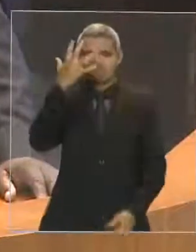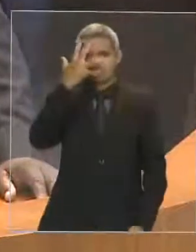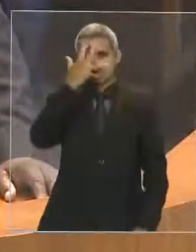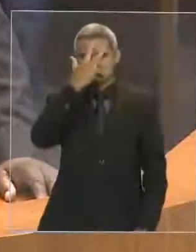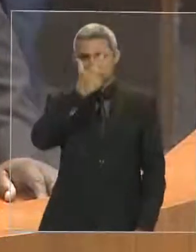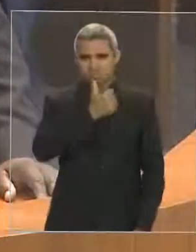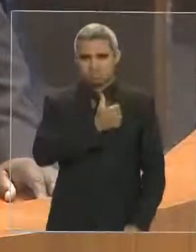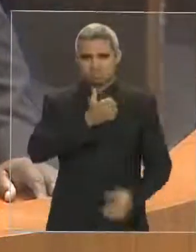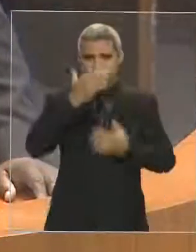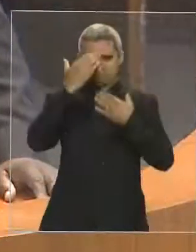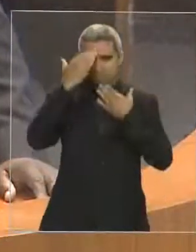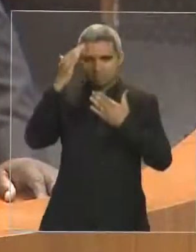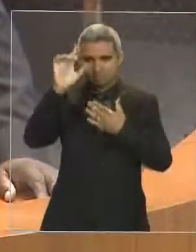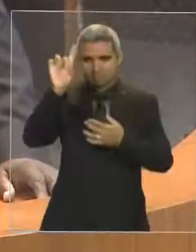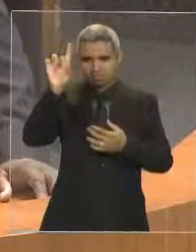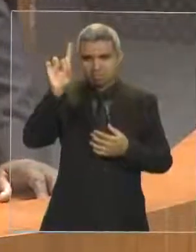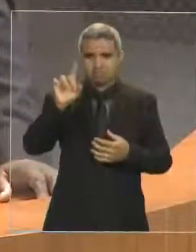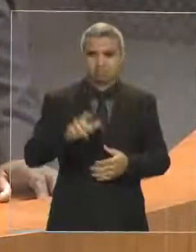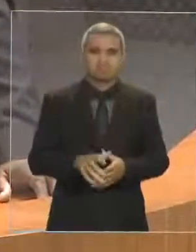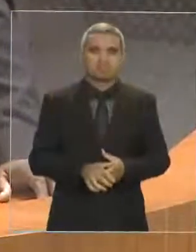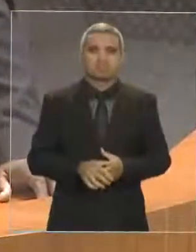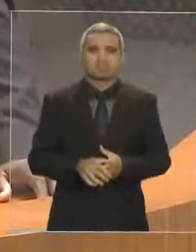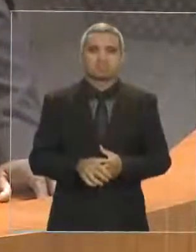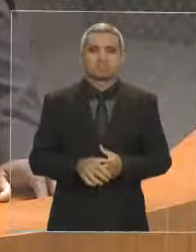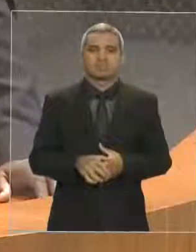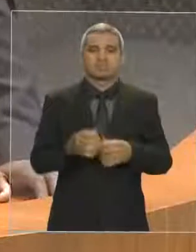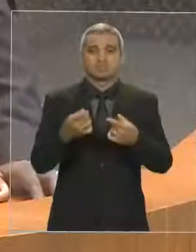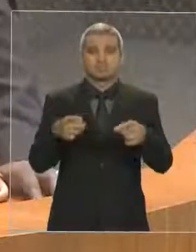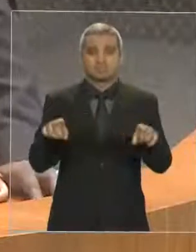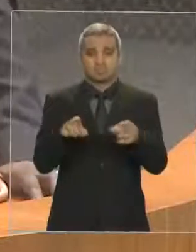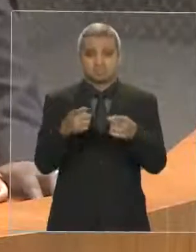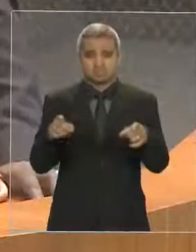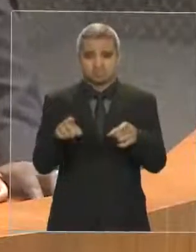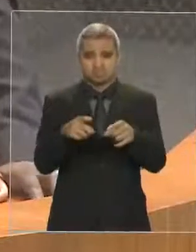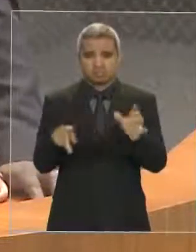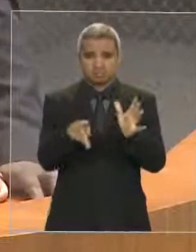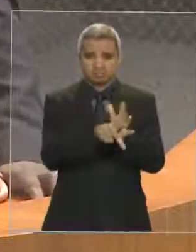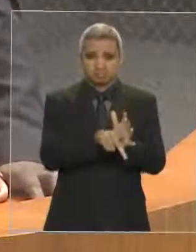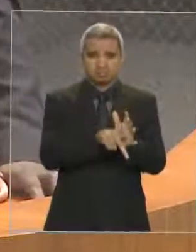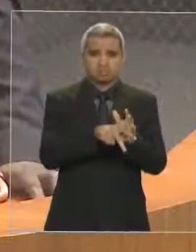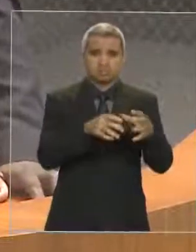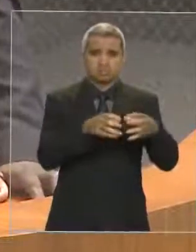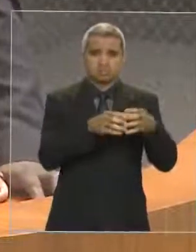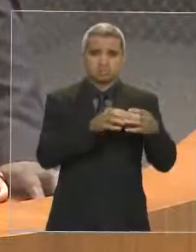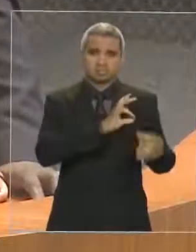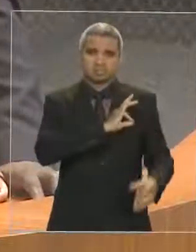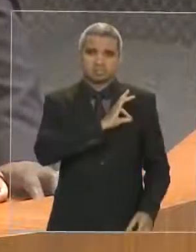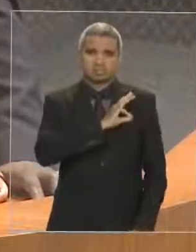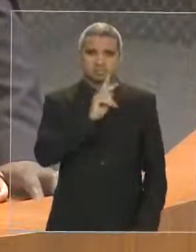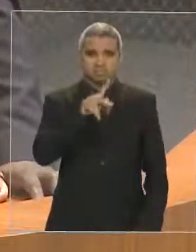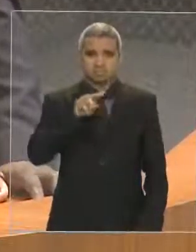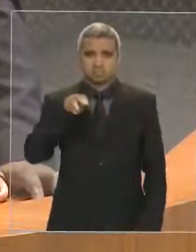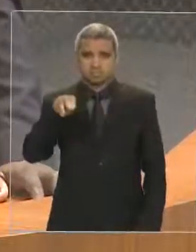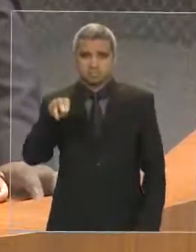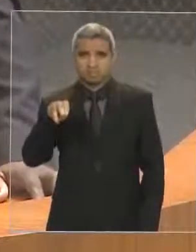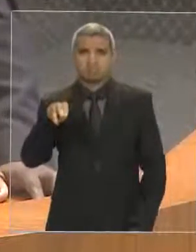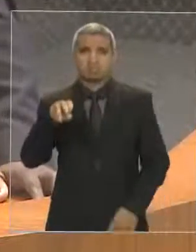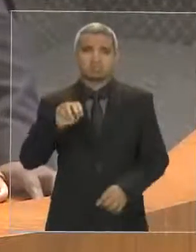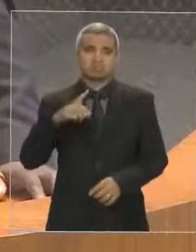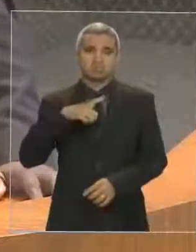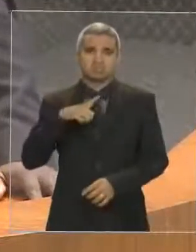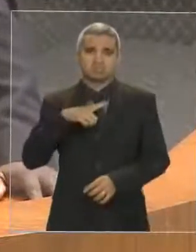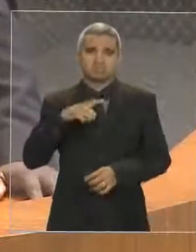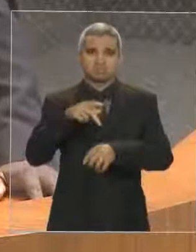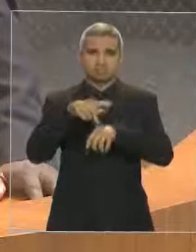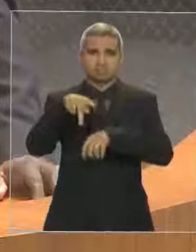Queridos, o hino da Polícia Municipal do Maranhão é muito lindo. Diz que deu-nos a pátria querida como sagrada missão,